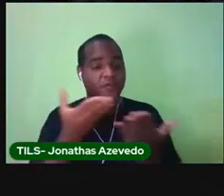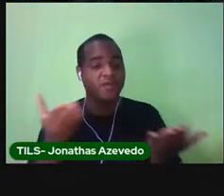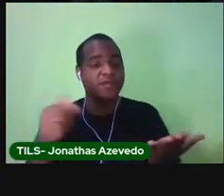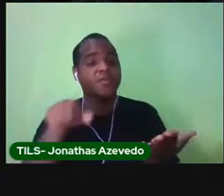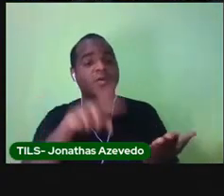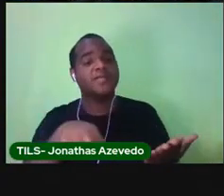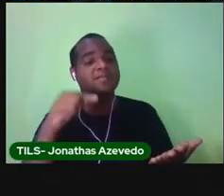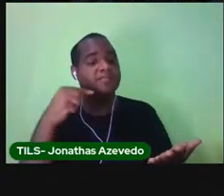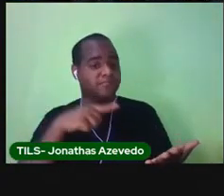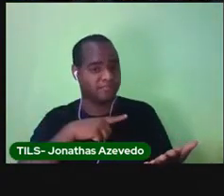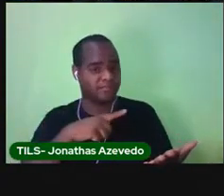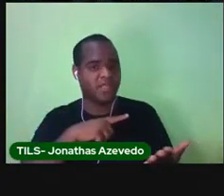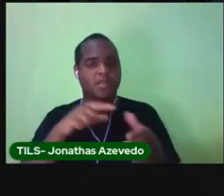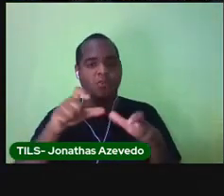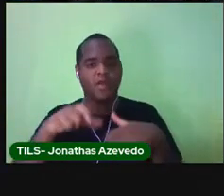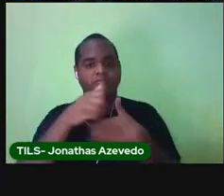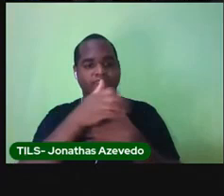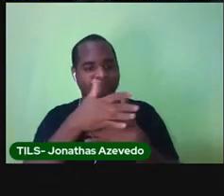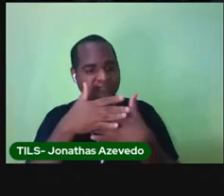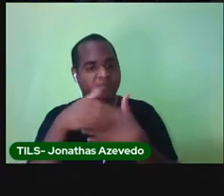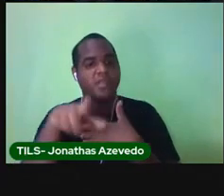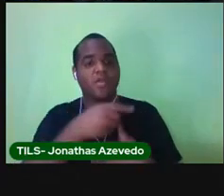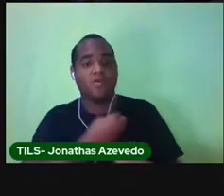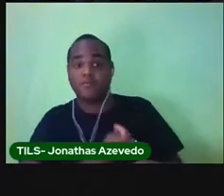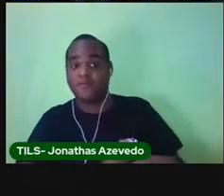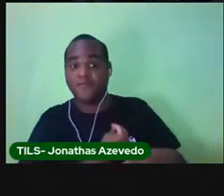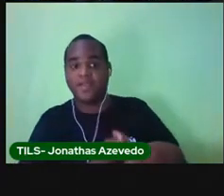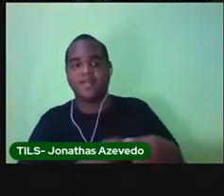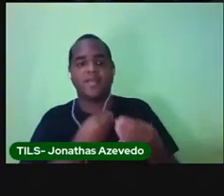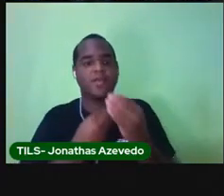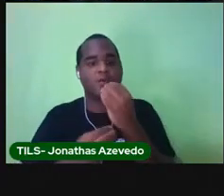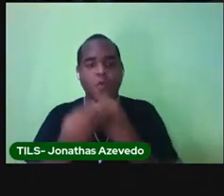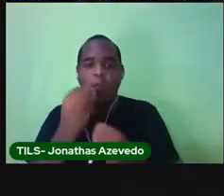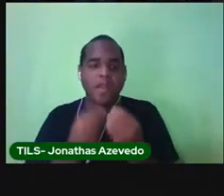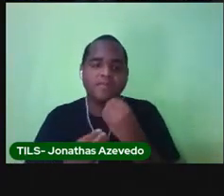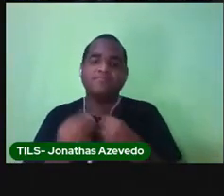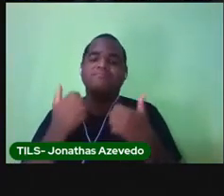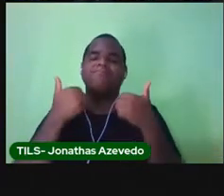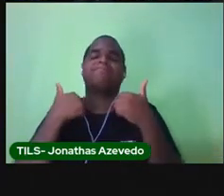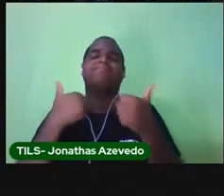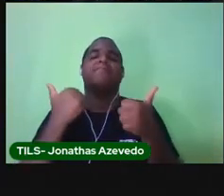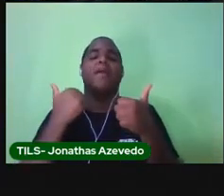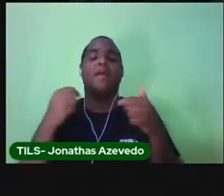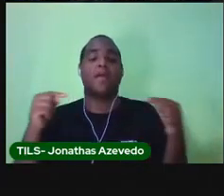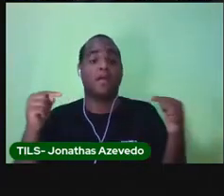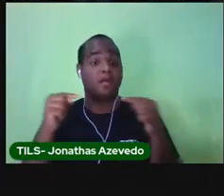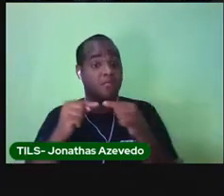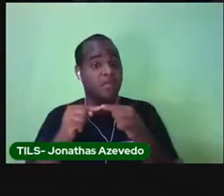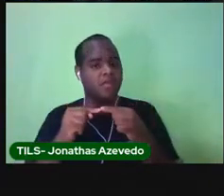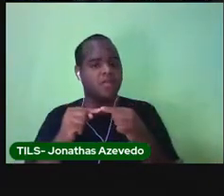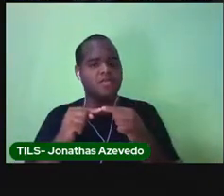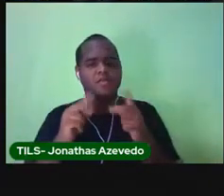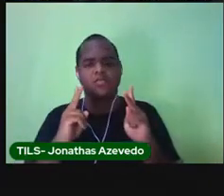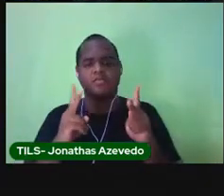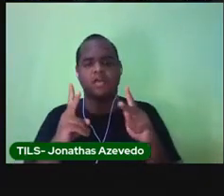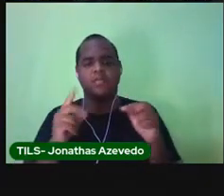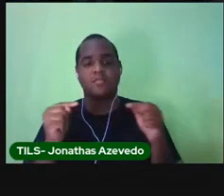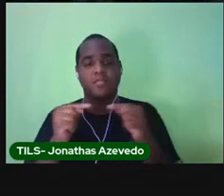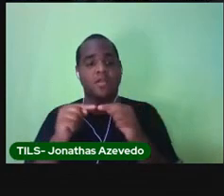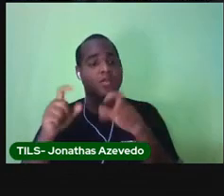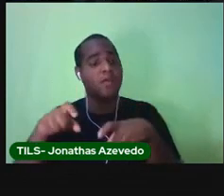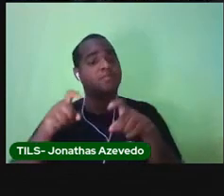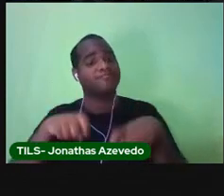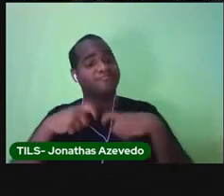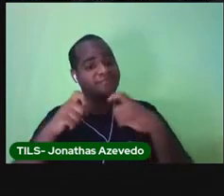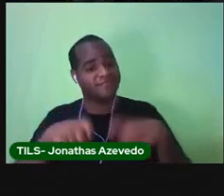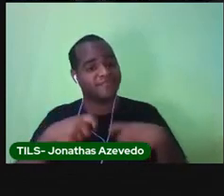cidade e precisamos para viver que a nossa alimentação, a alimentação da gente, praticamente vem toda do